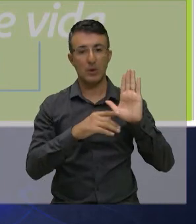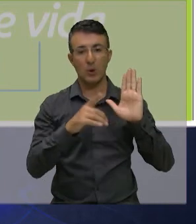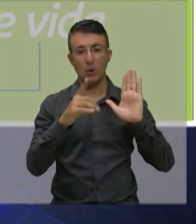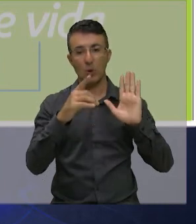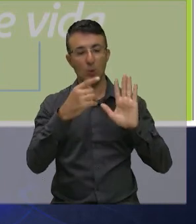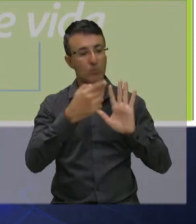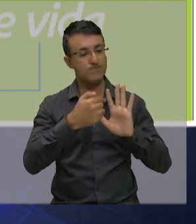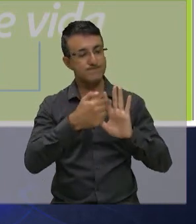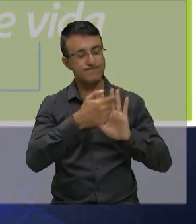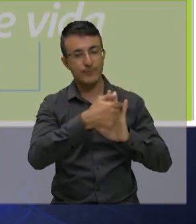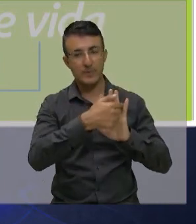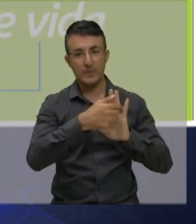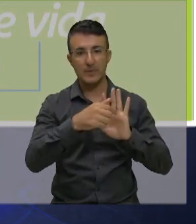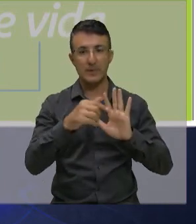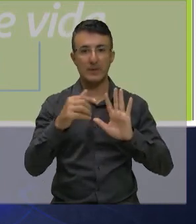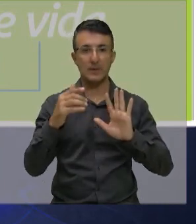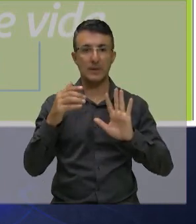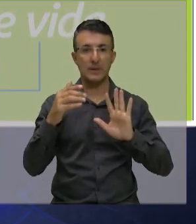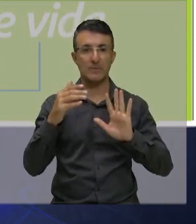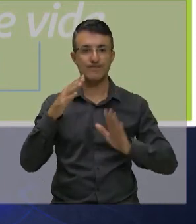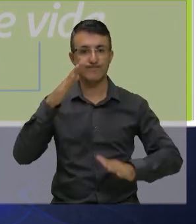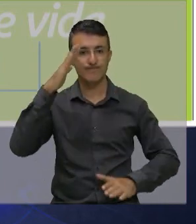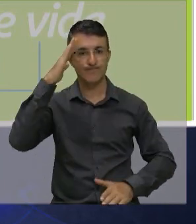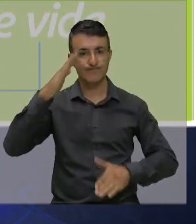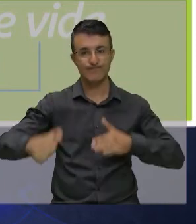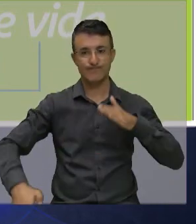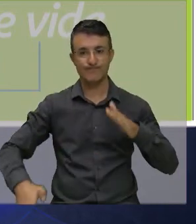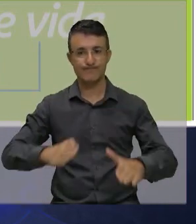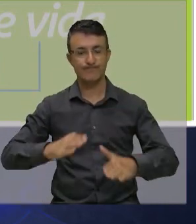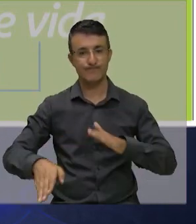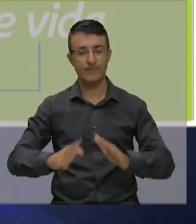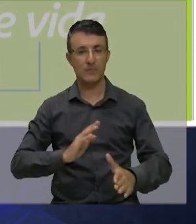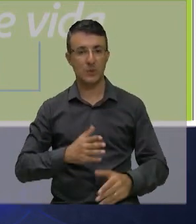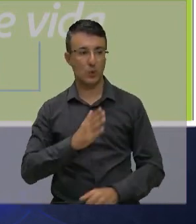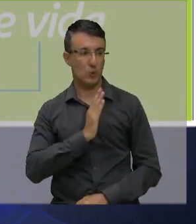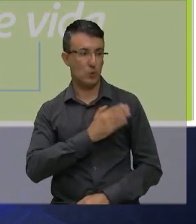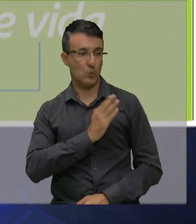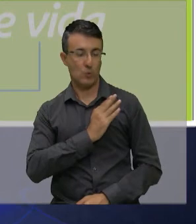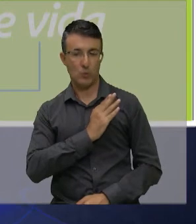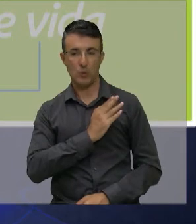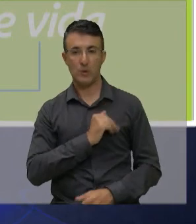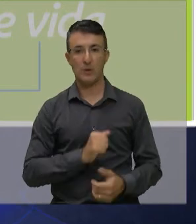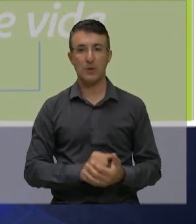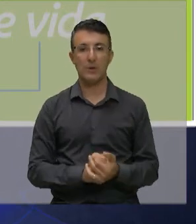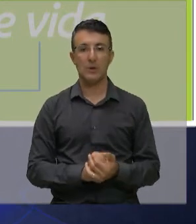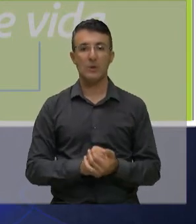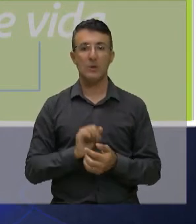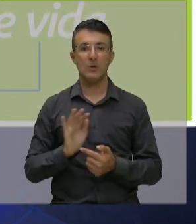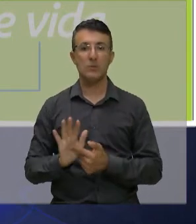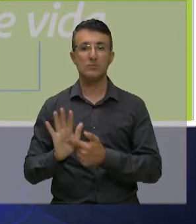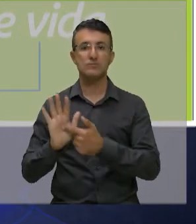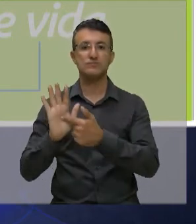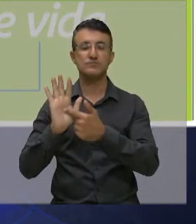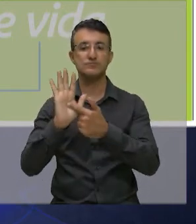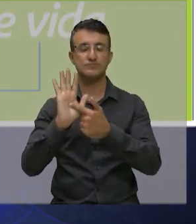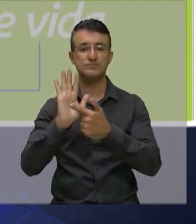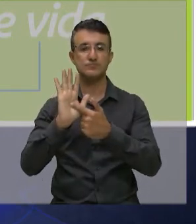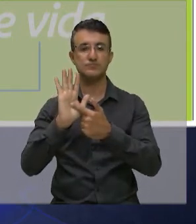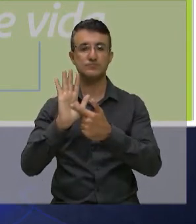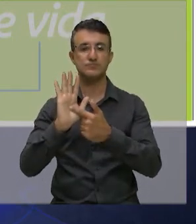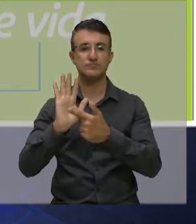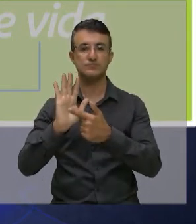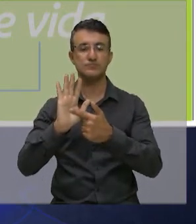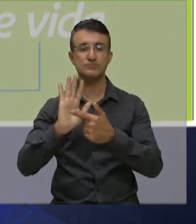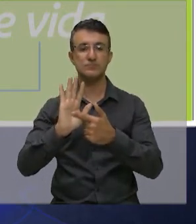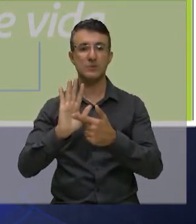nossa de fazer uma campanha de alertar as pessoas para doenças cardíacas para as dietas para atividade física e